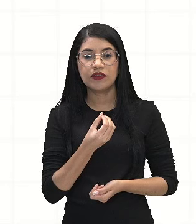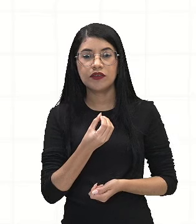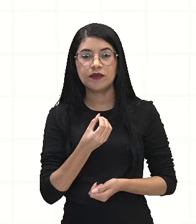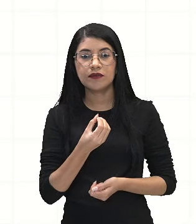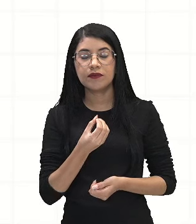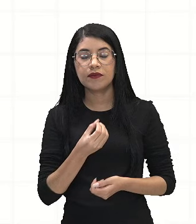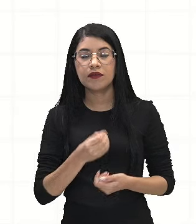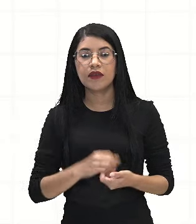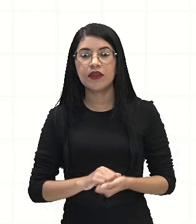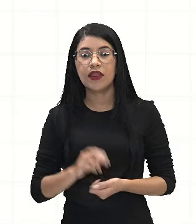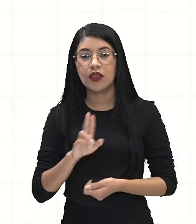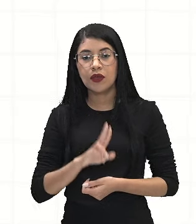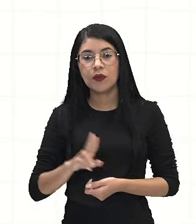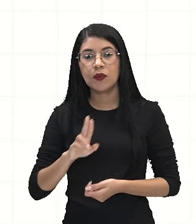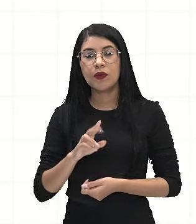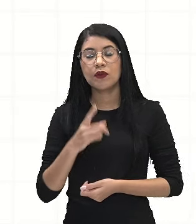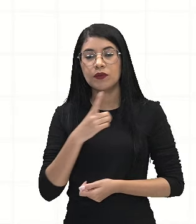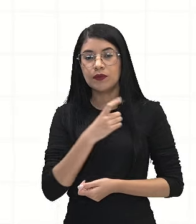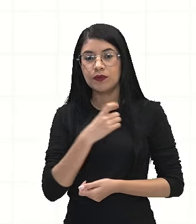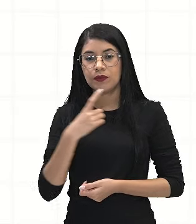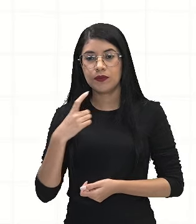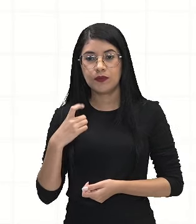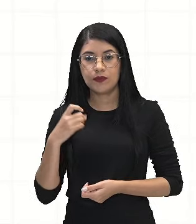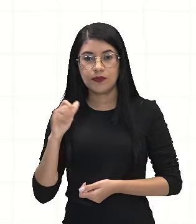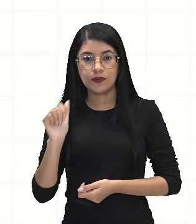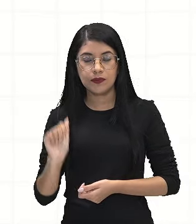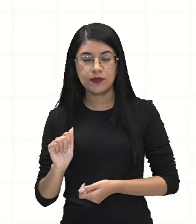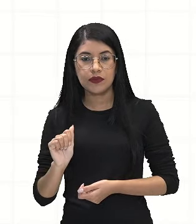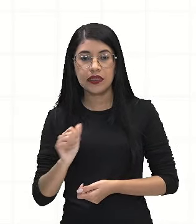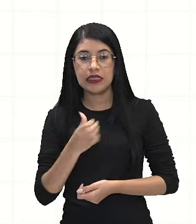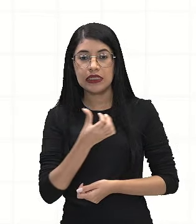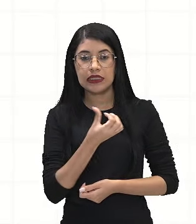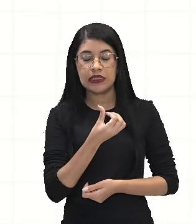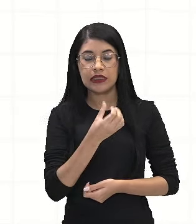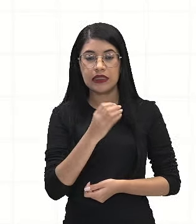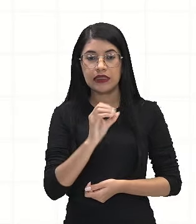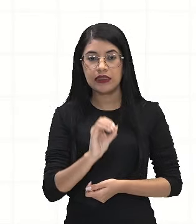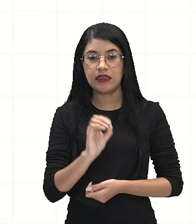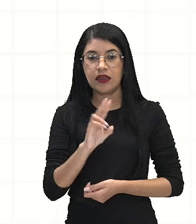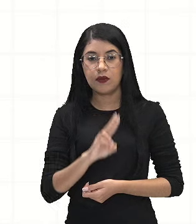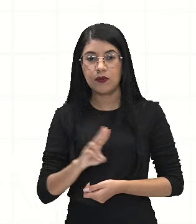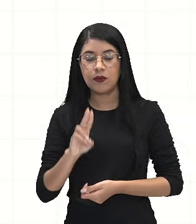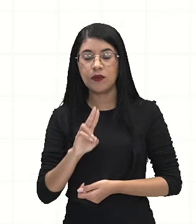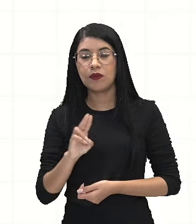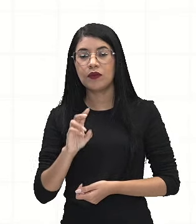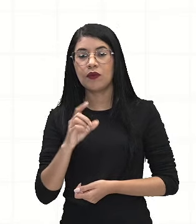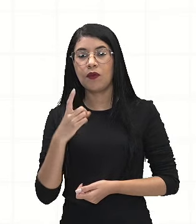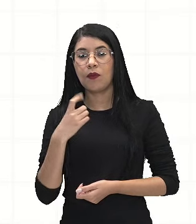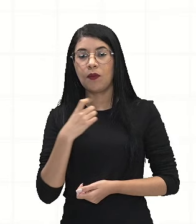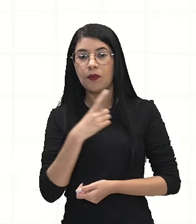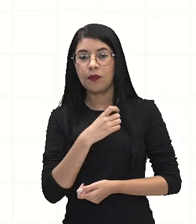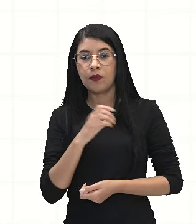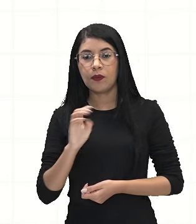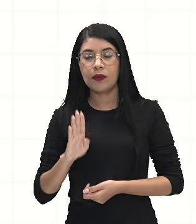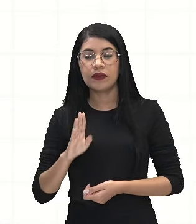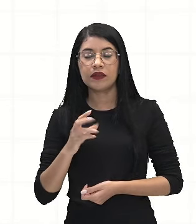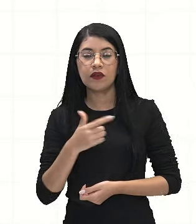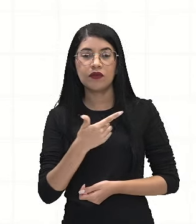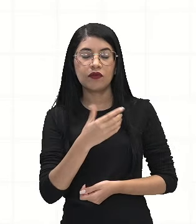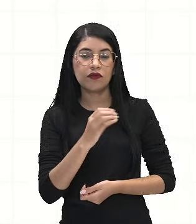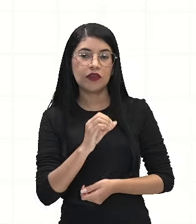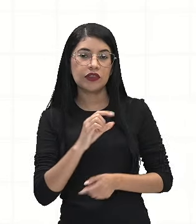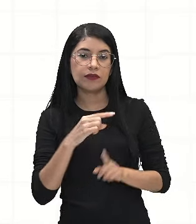que gostam do perfume A, e 60 que usam o perfume B. Então, 20 mais 60 vai dar